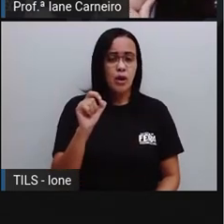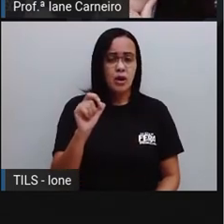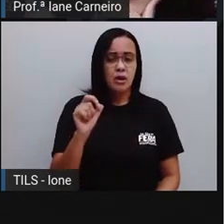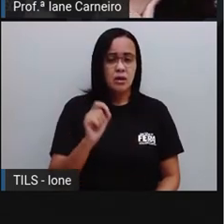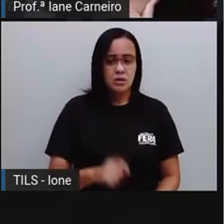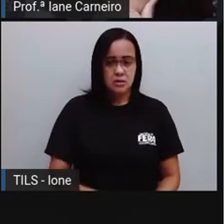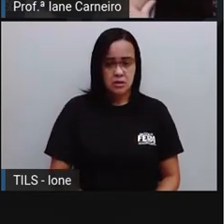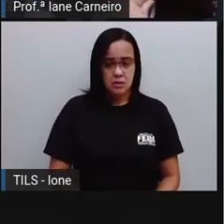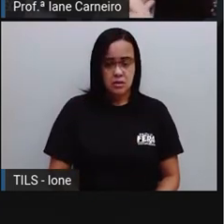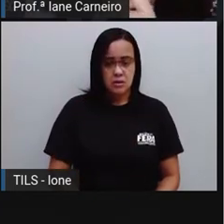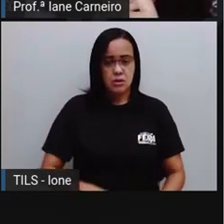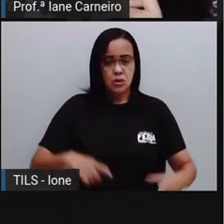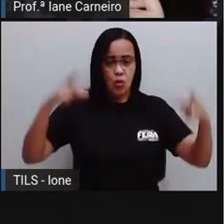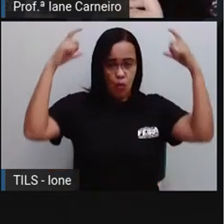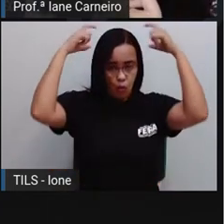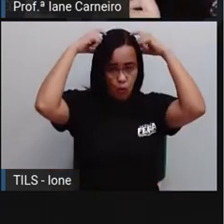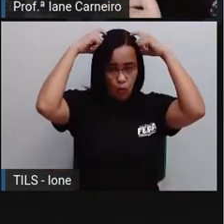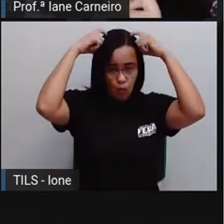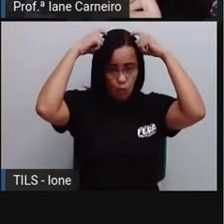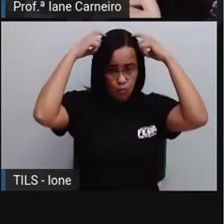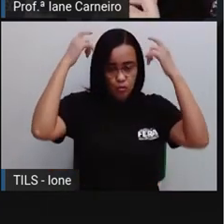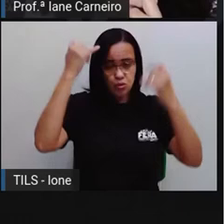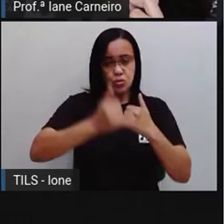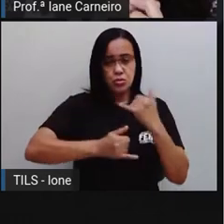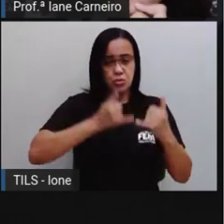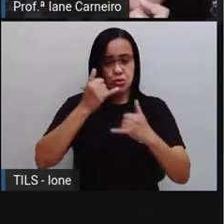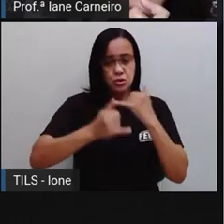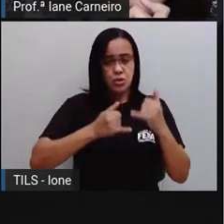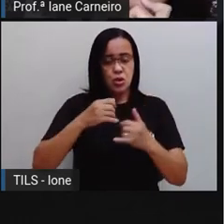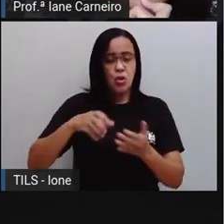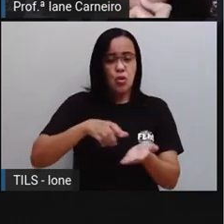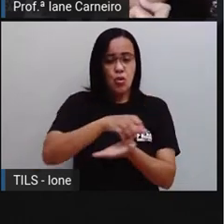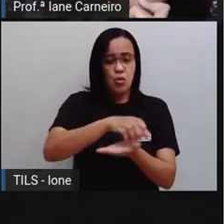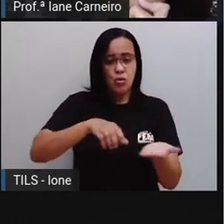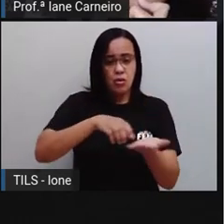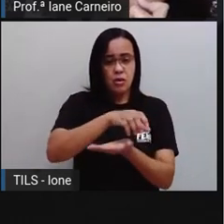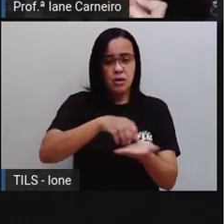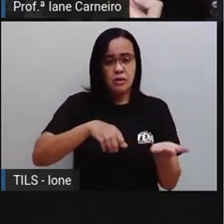é o urso, o lego, né, o bonequinho lego ou o carrinho?